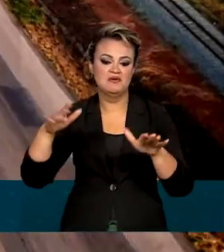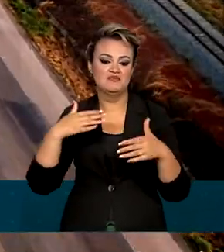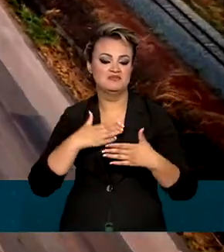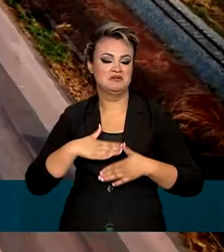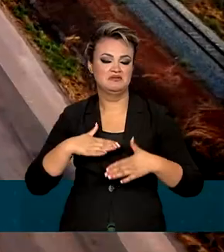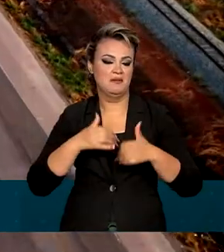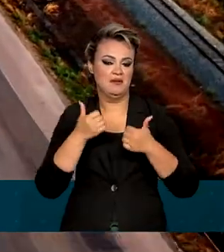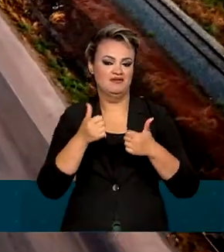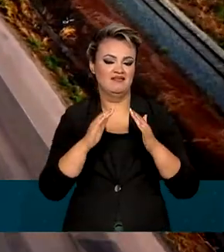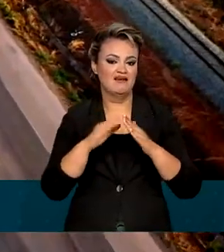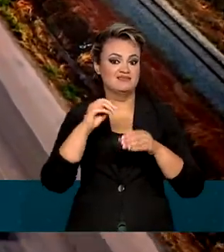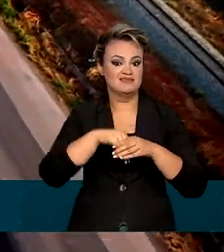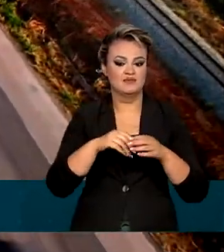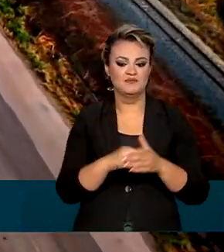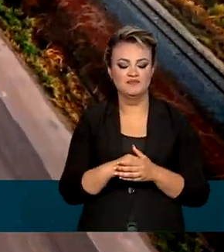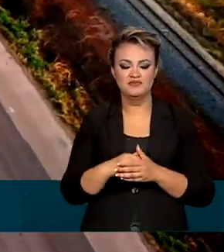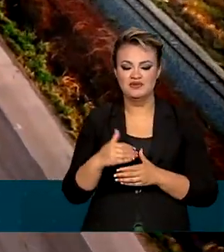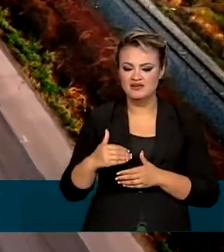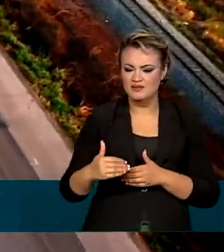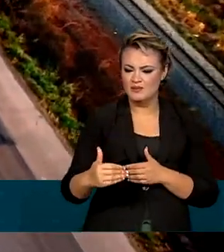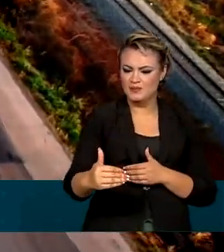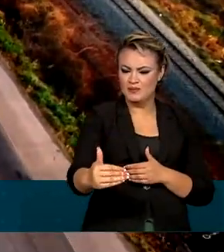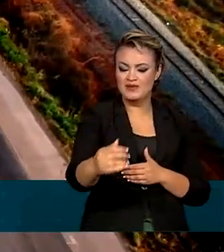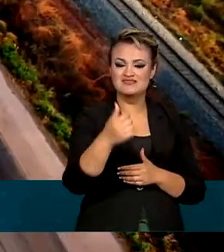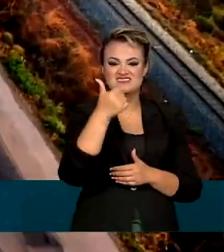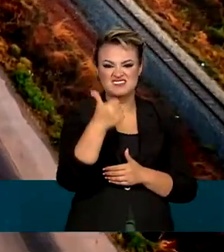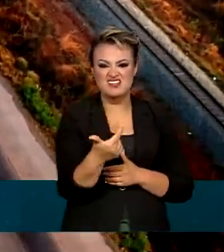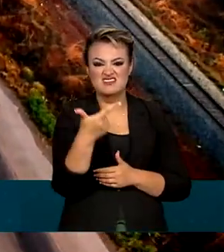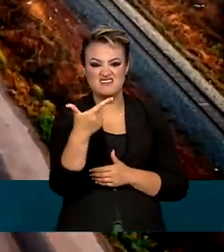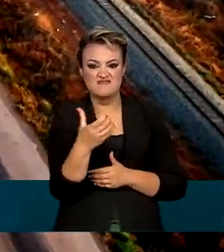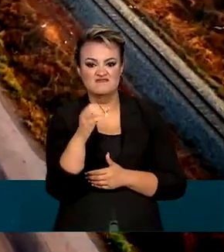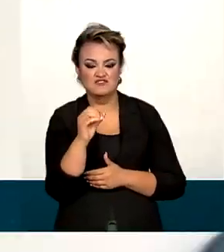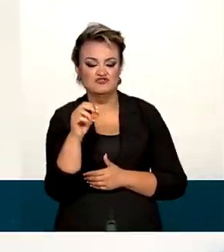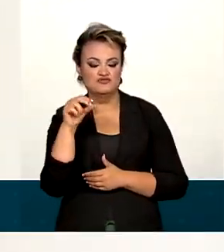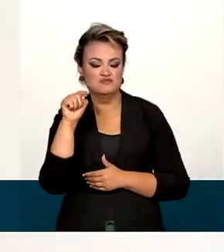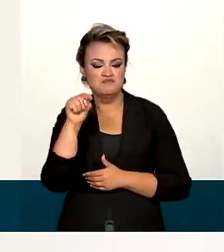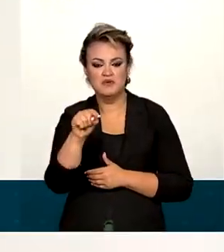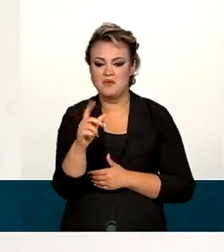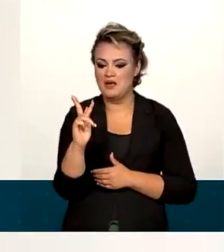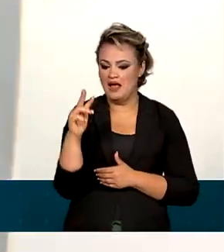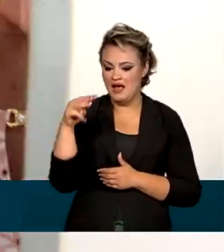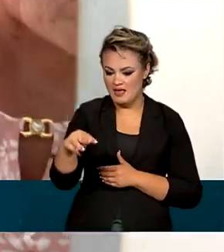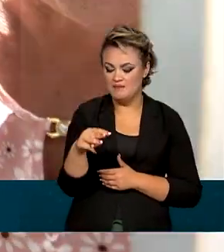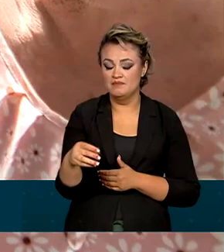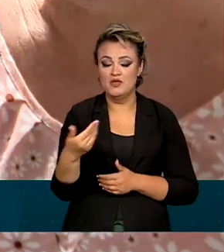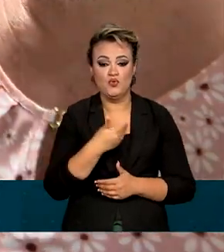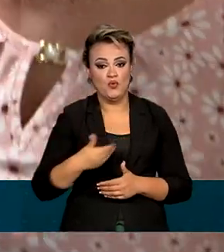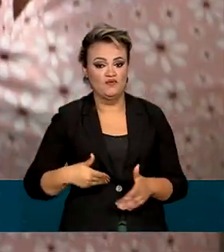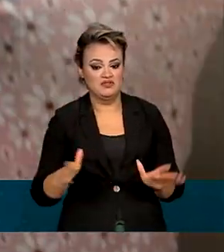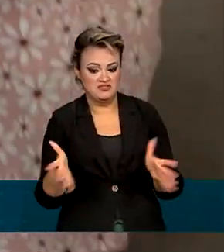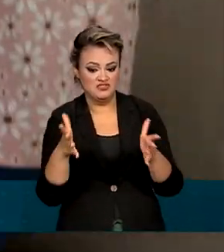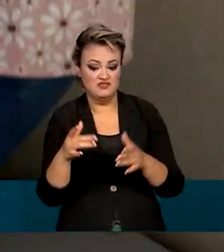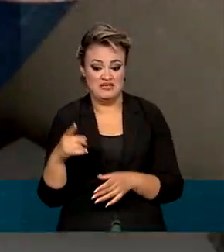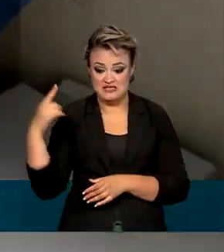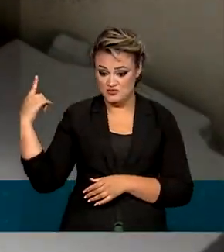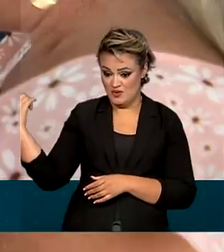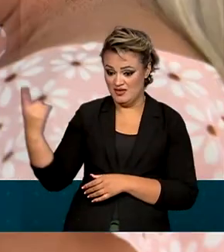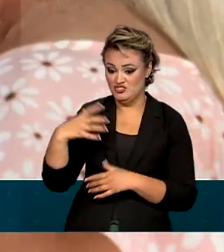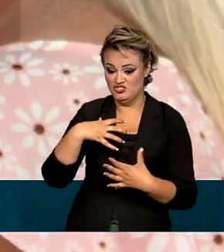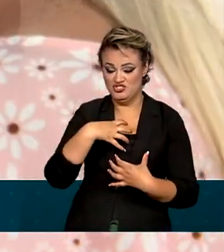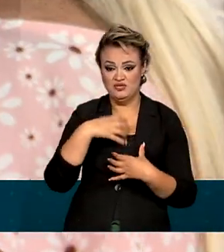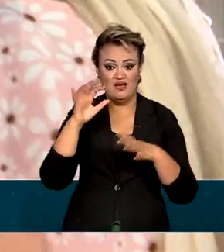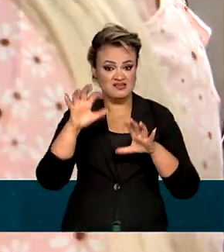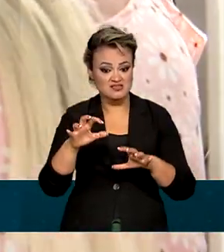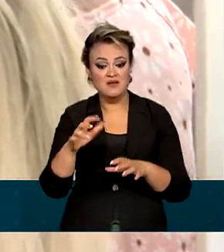uma malha rodoviária de mais de 120 mil quilômetros de extensão e incentivos do governo, o caravanismo tem